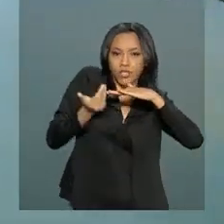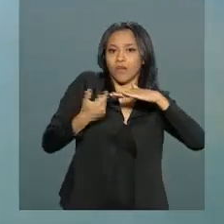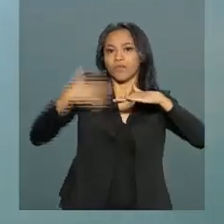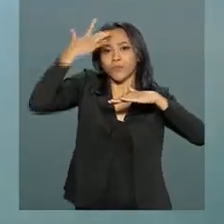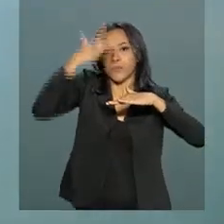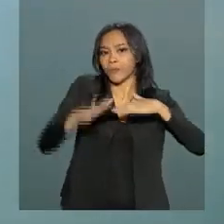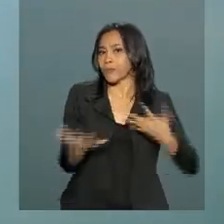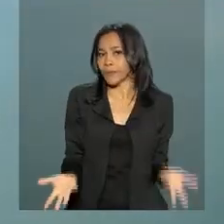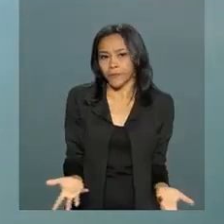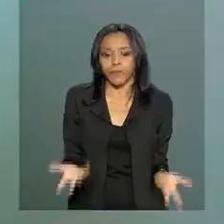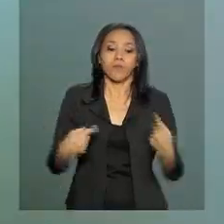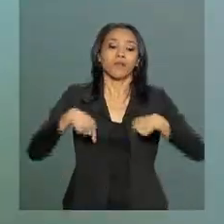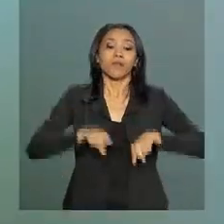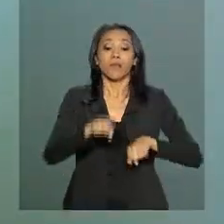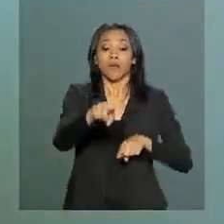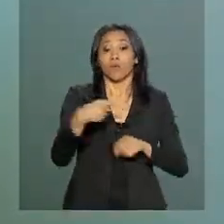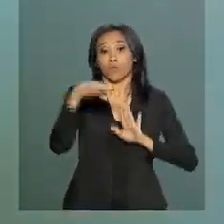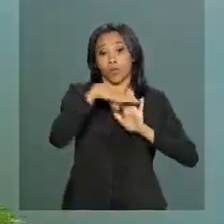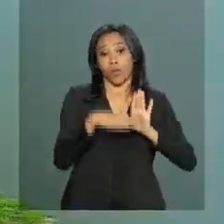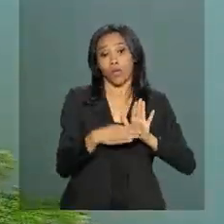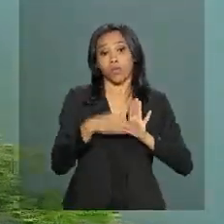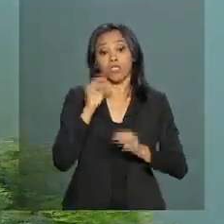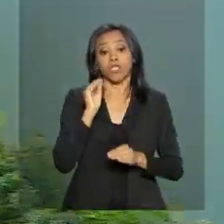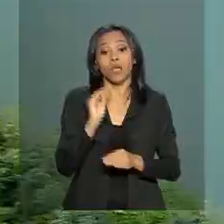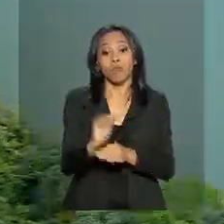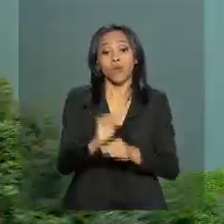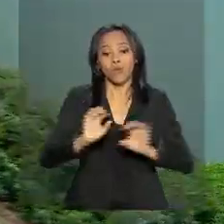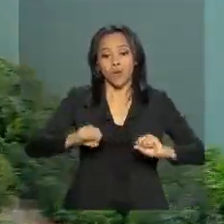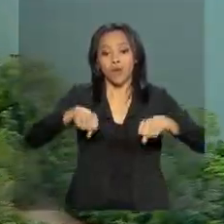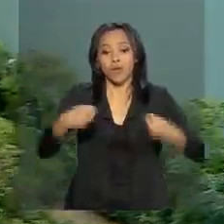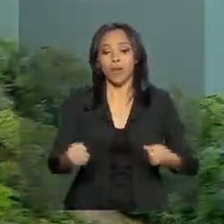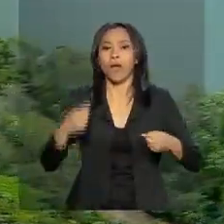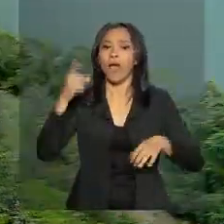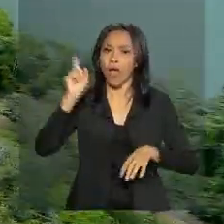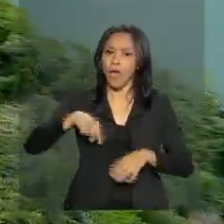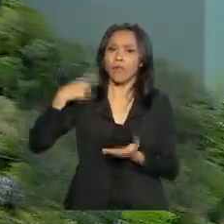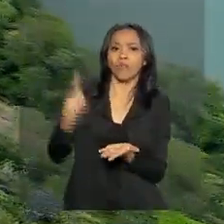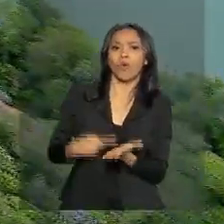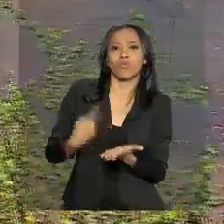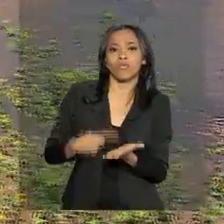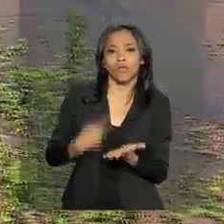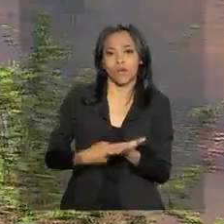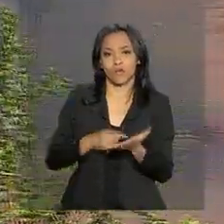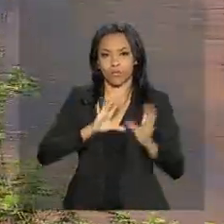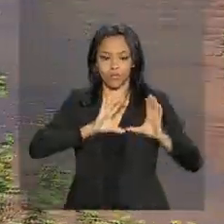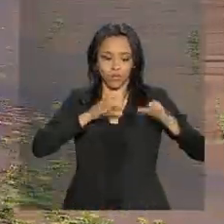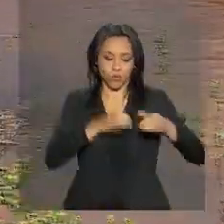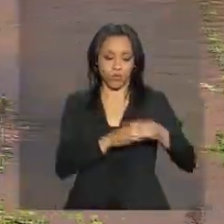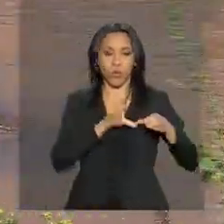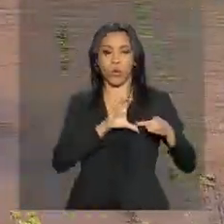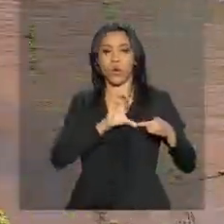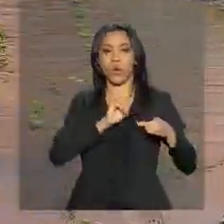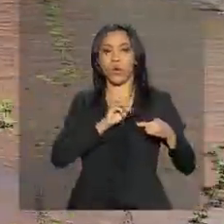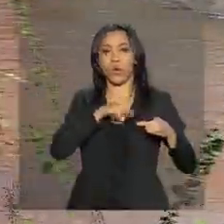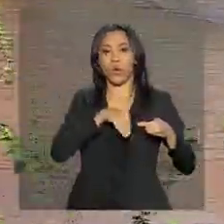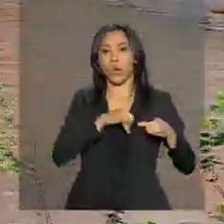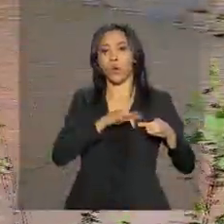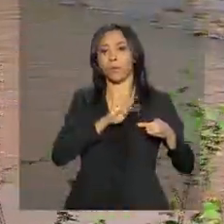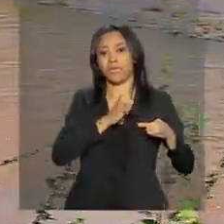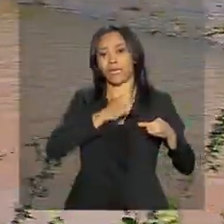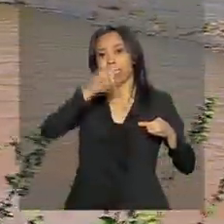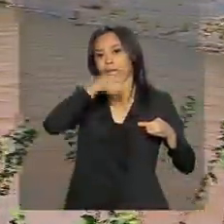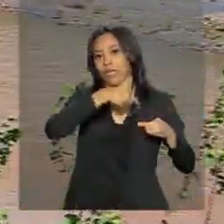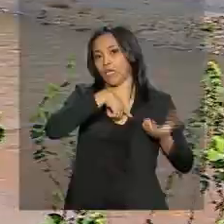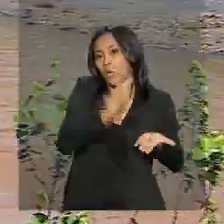dos programas de recuperação é avaliada pelas câmaras técnicas do Comitê Interfederativo. É o caso da revegetação inicial